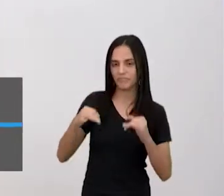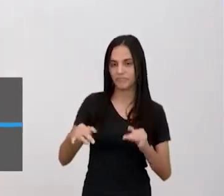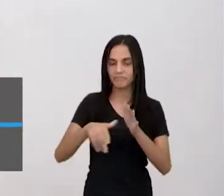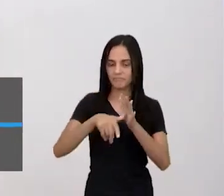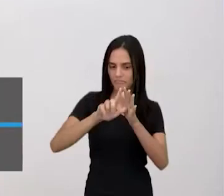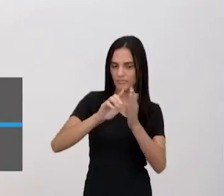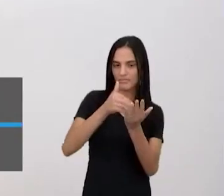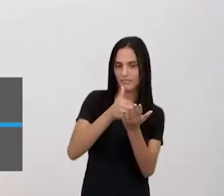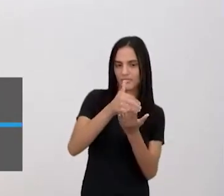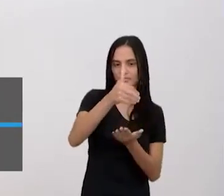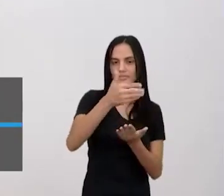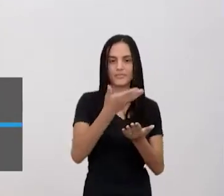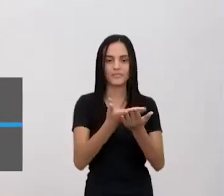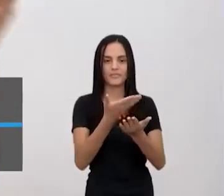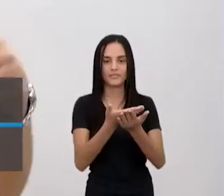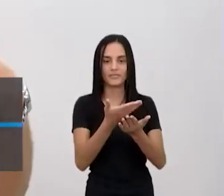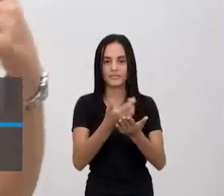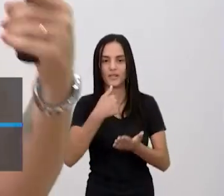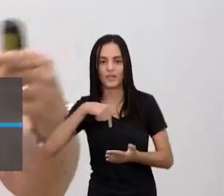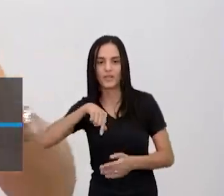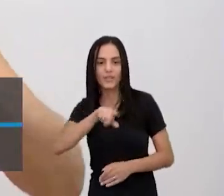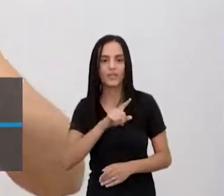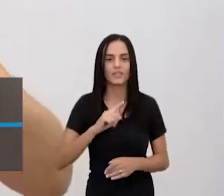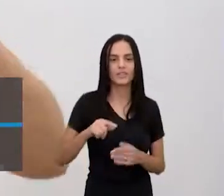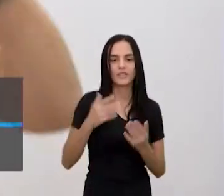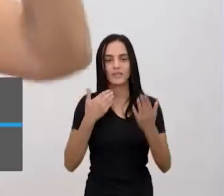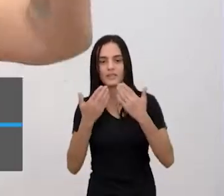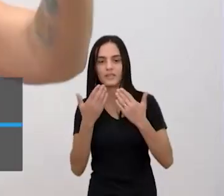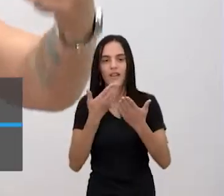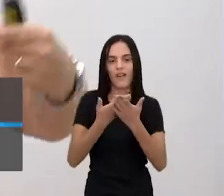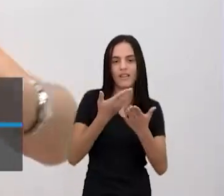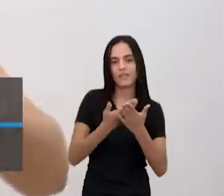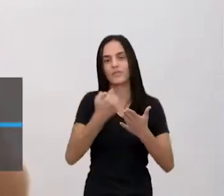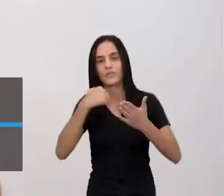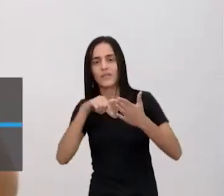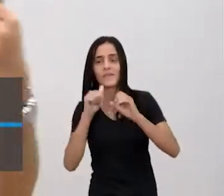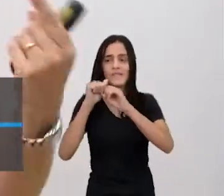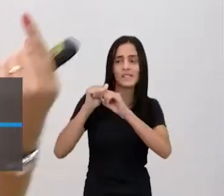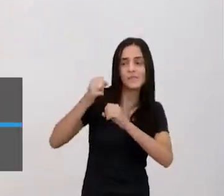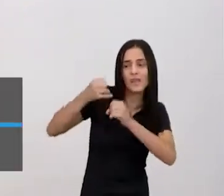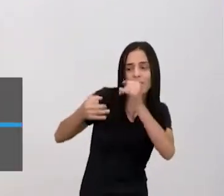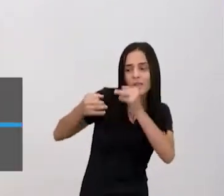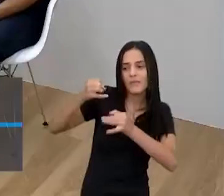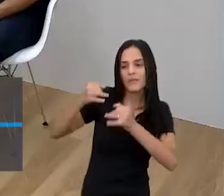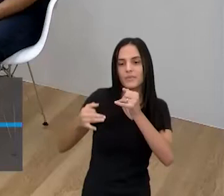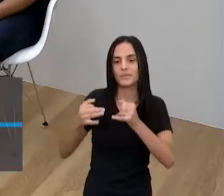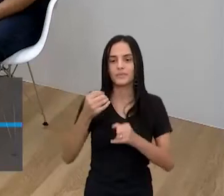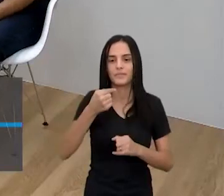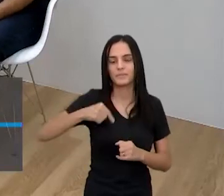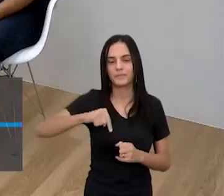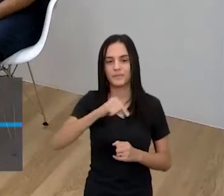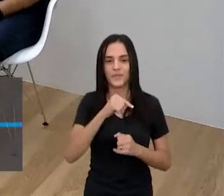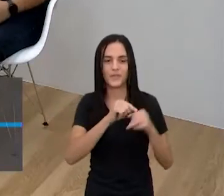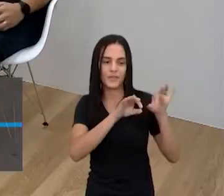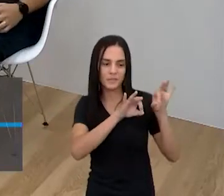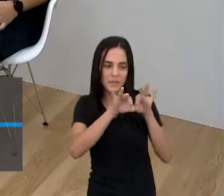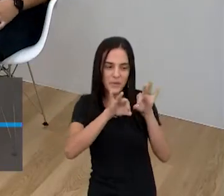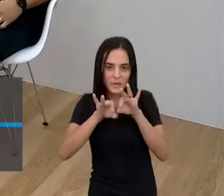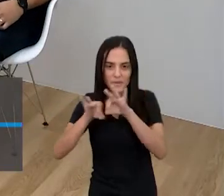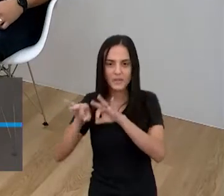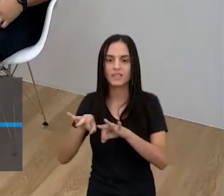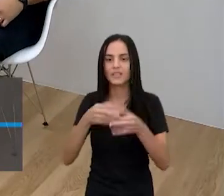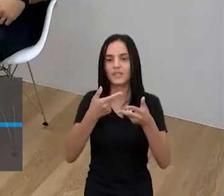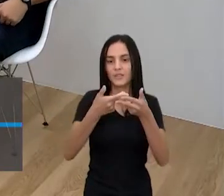começar a aula, a gente fica falando, olha, próximas aulas a gente vai fazer isso, a gente vai fazer aquilo, então a gente fica aqui programando, pensando.